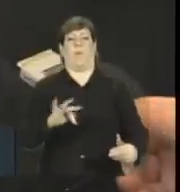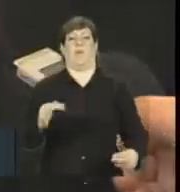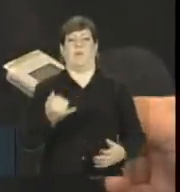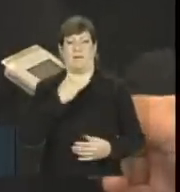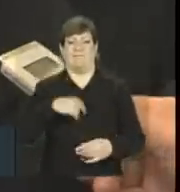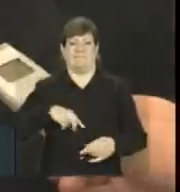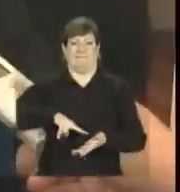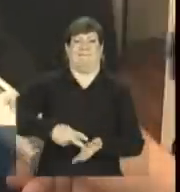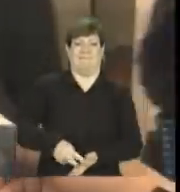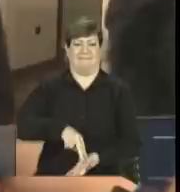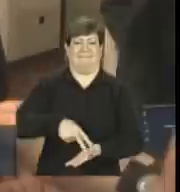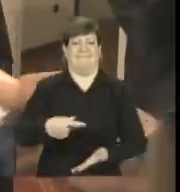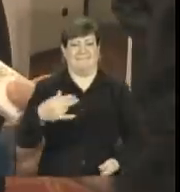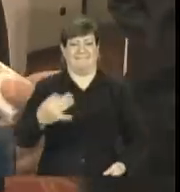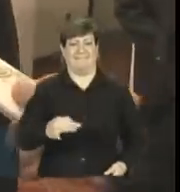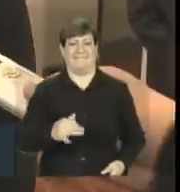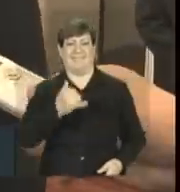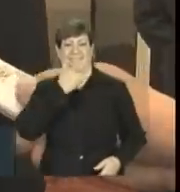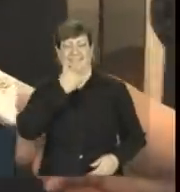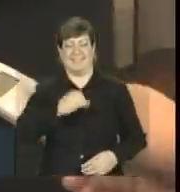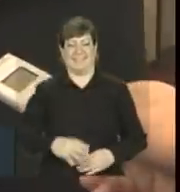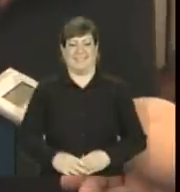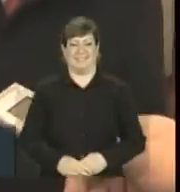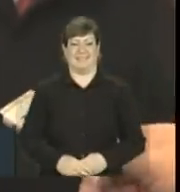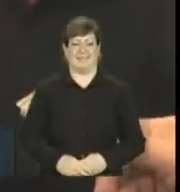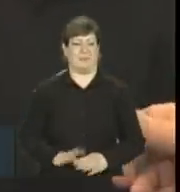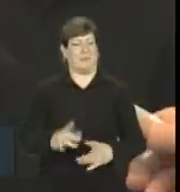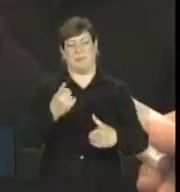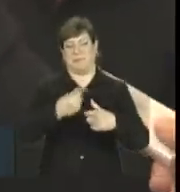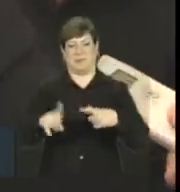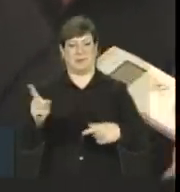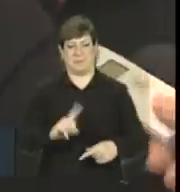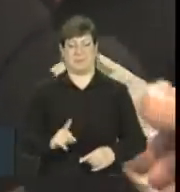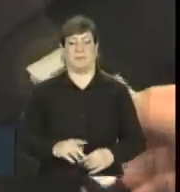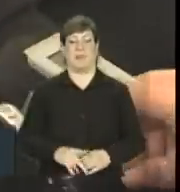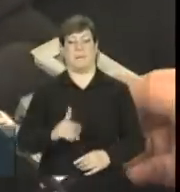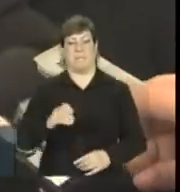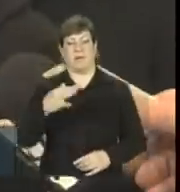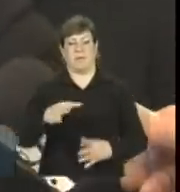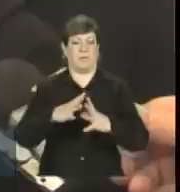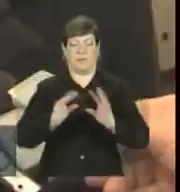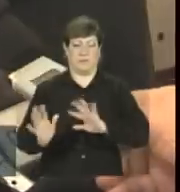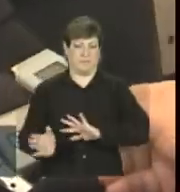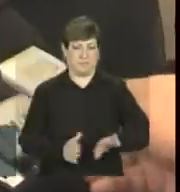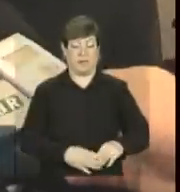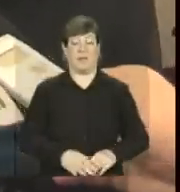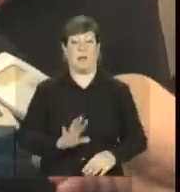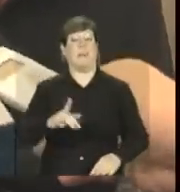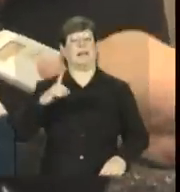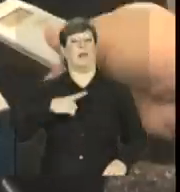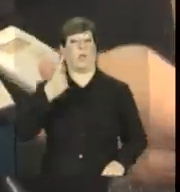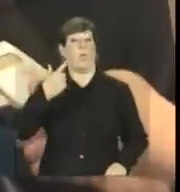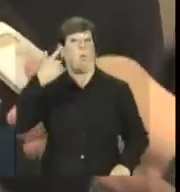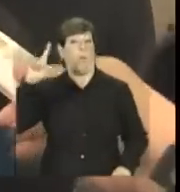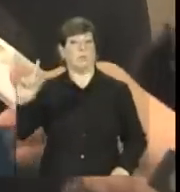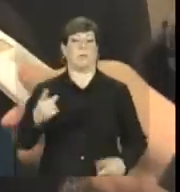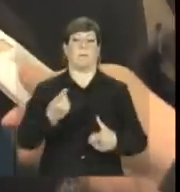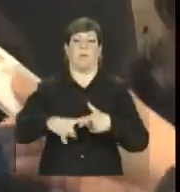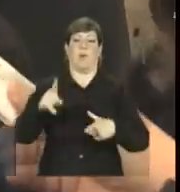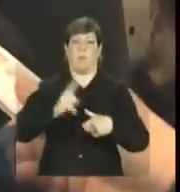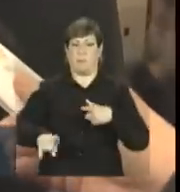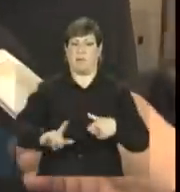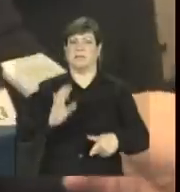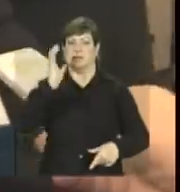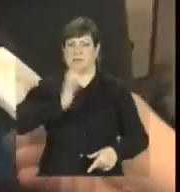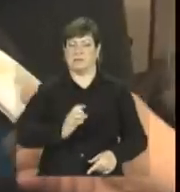mancar até amanhã. Não, não, Passa aí. Logo agora. Não, mas tem problema. E outros países estão... Não, mas tem um outro problema sério. Se cria